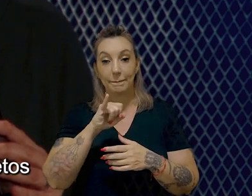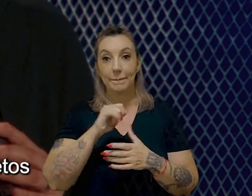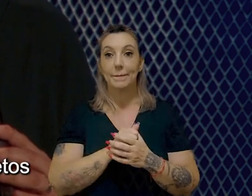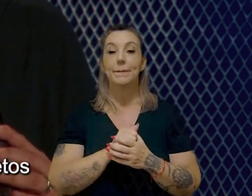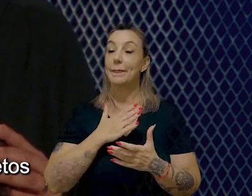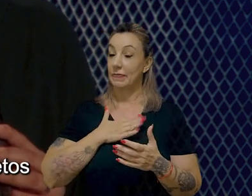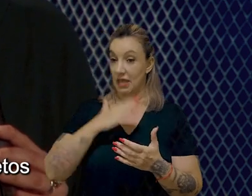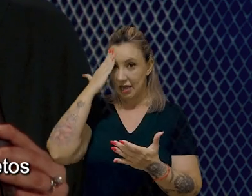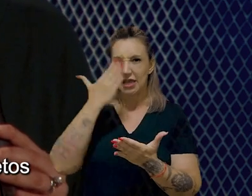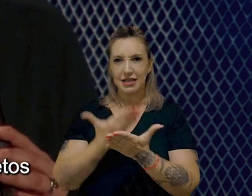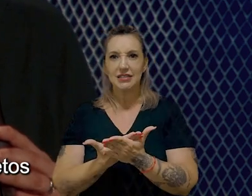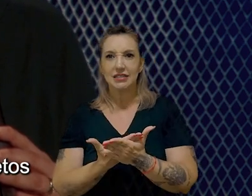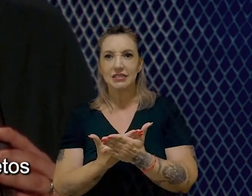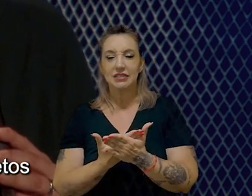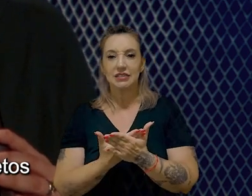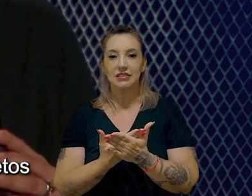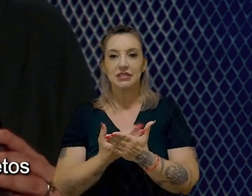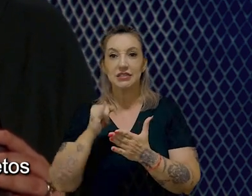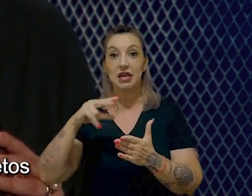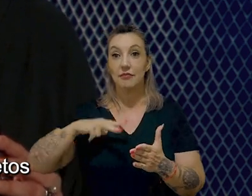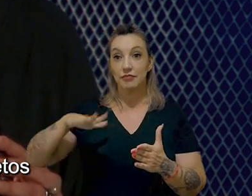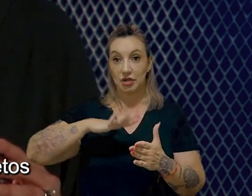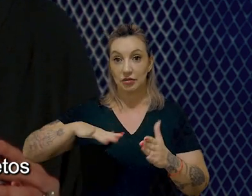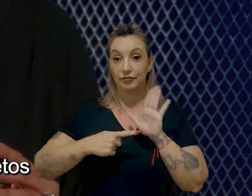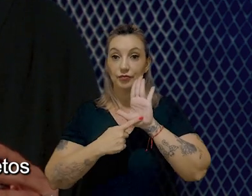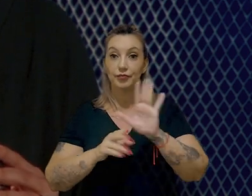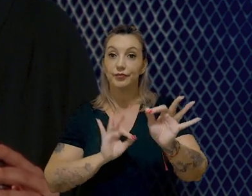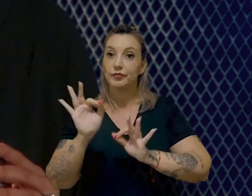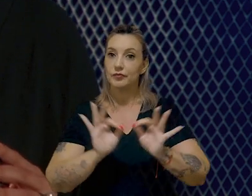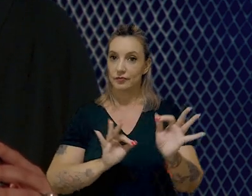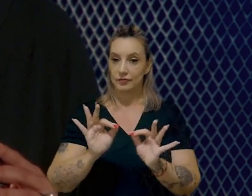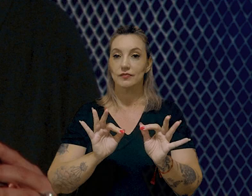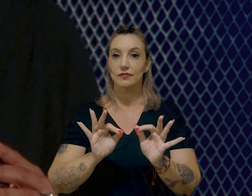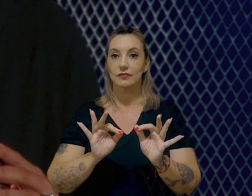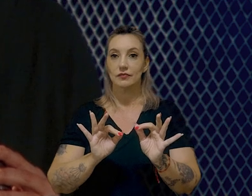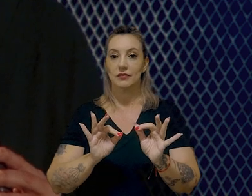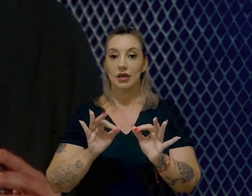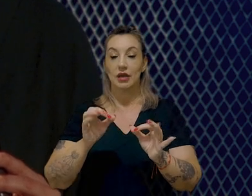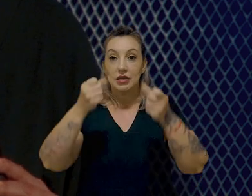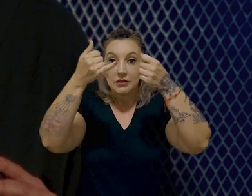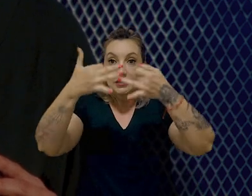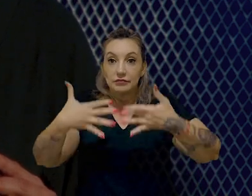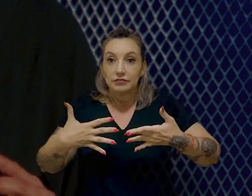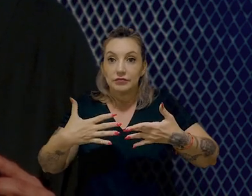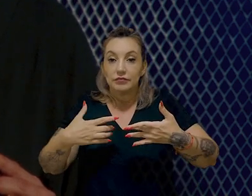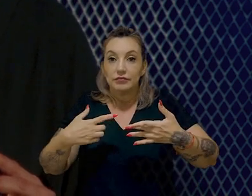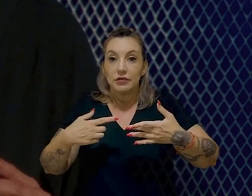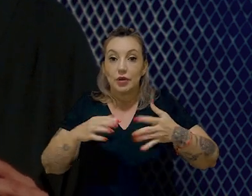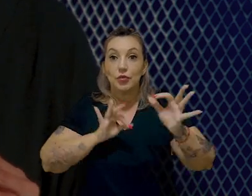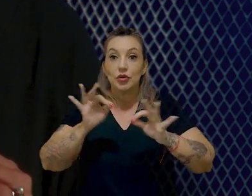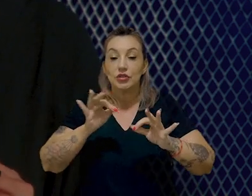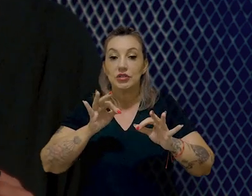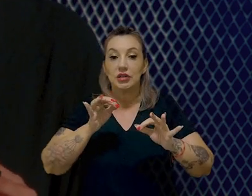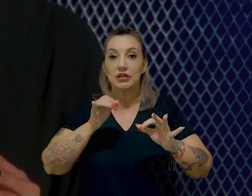Eu acredito muito que se o setor privado apresenta projetos e justifica esses projetos, mesmo que